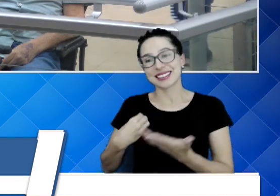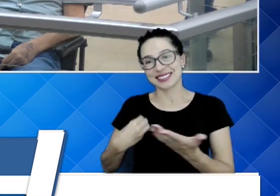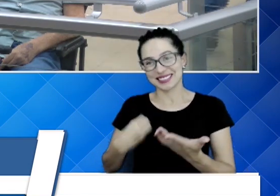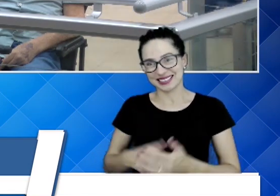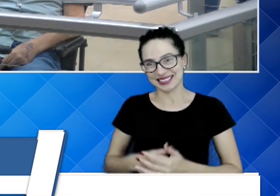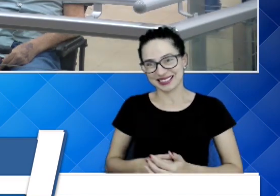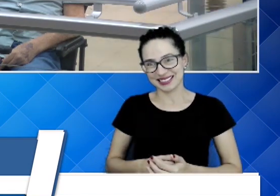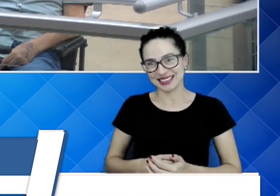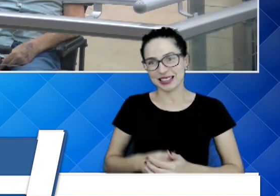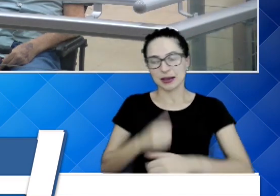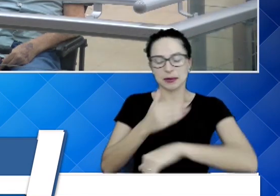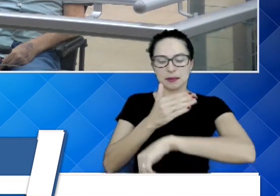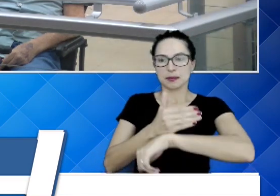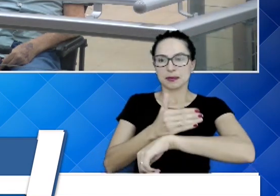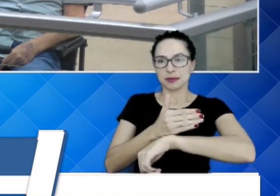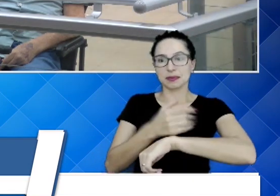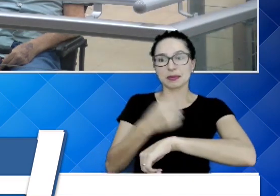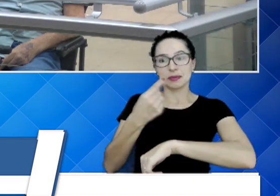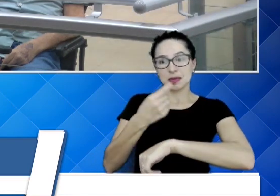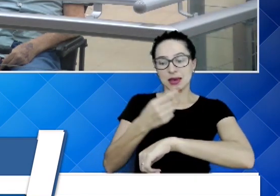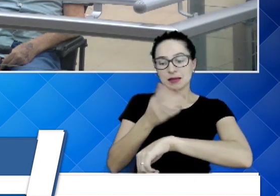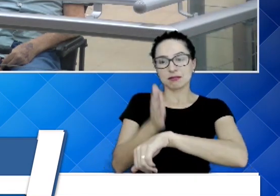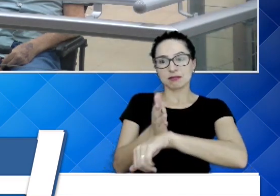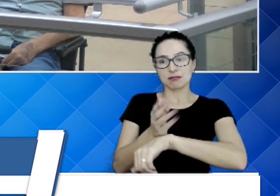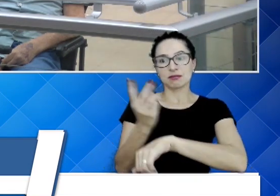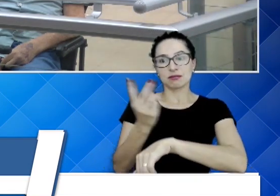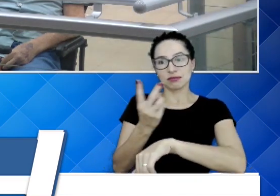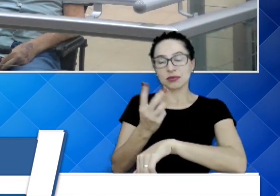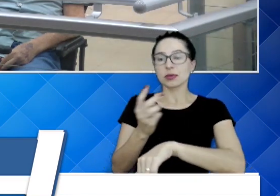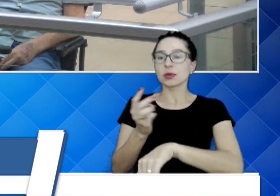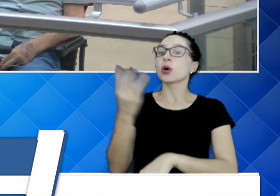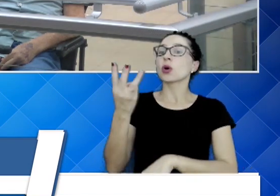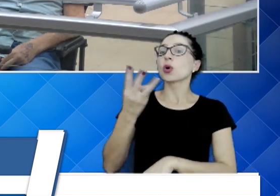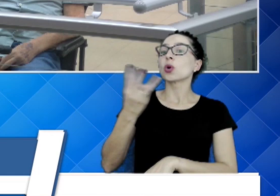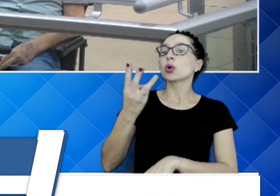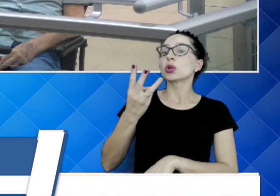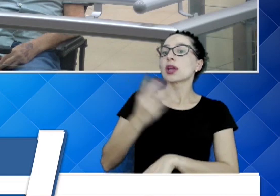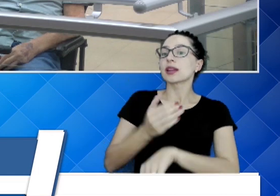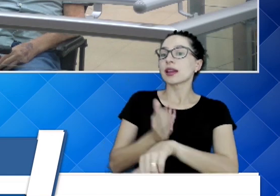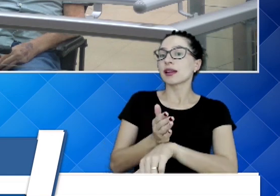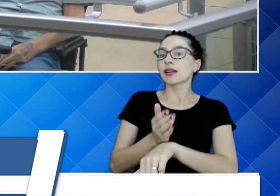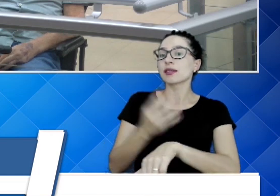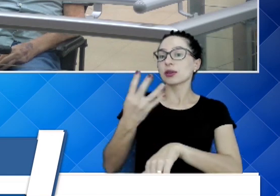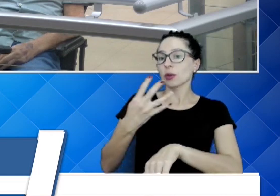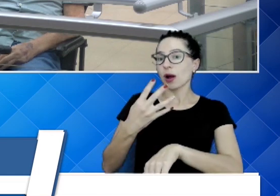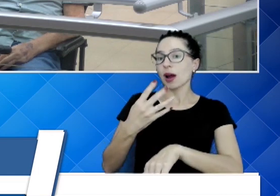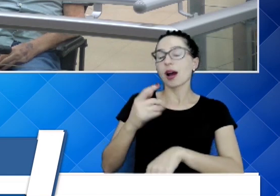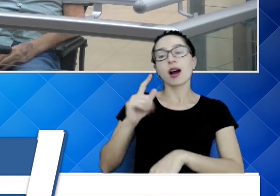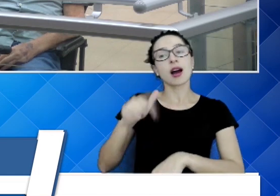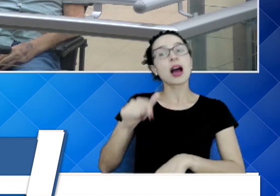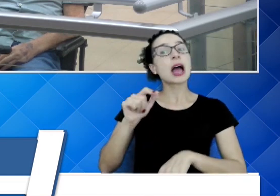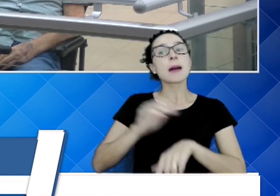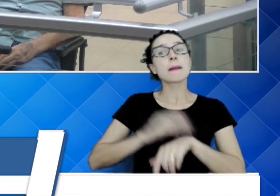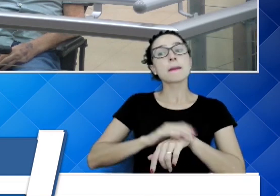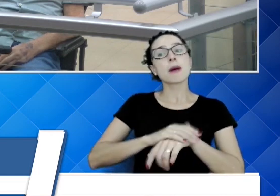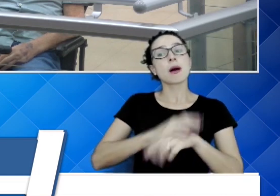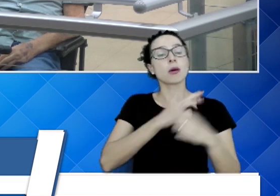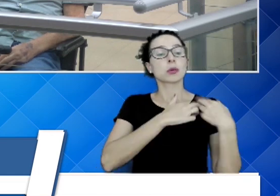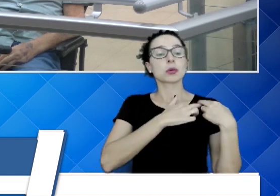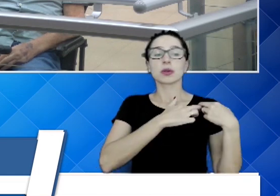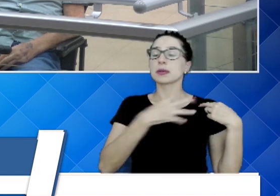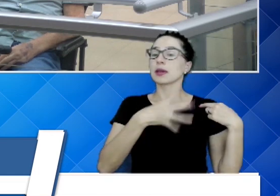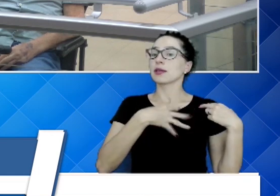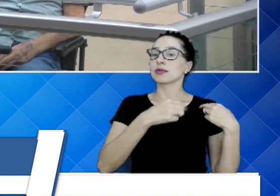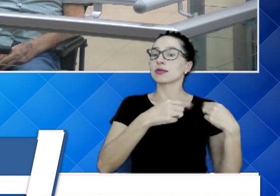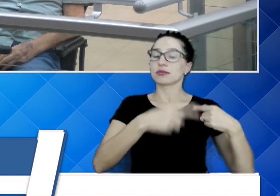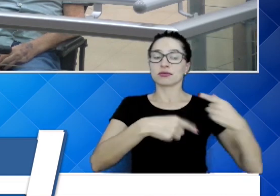no segundo quarto, o senhor foi um herói. O terceiro quarto e o quarto quarto, é fruto das escolhas dos nossos filhos. E que bom que eles